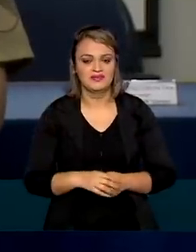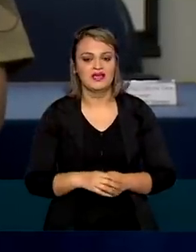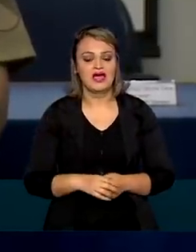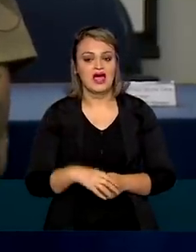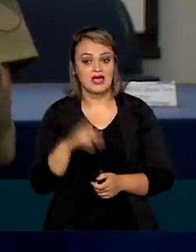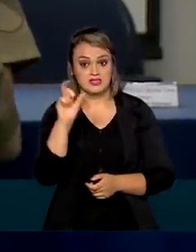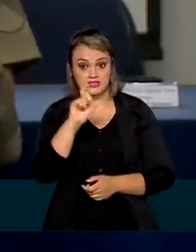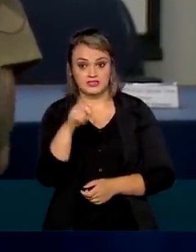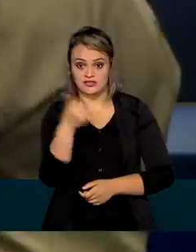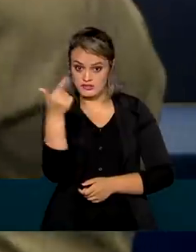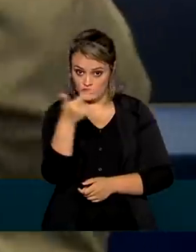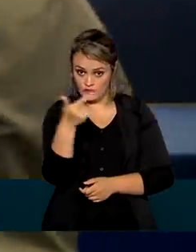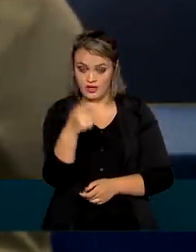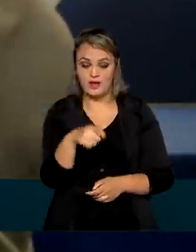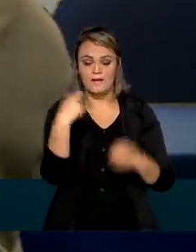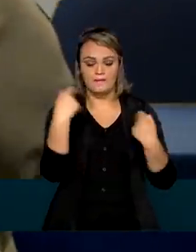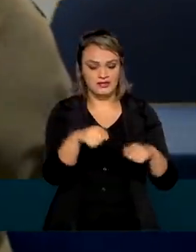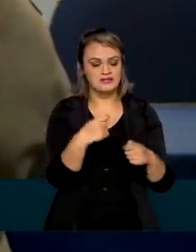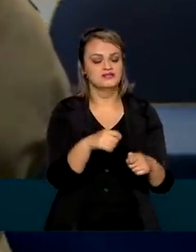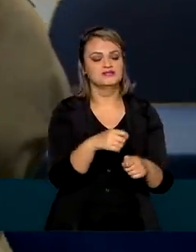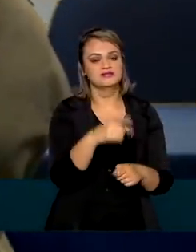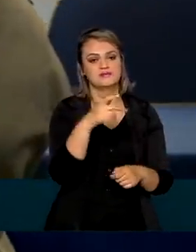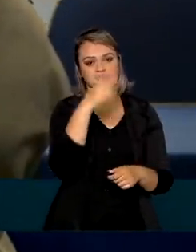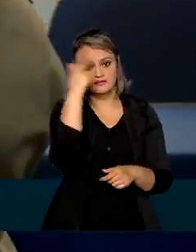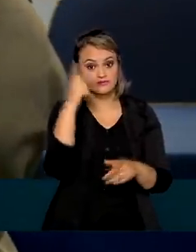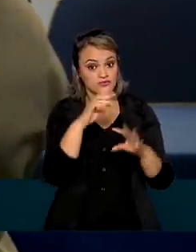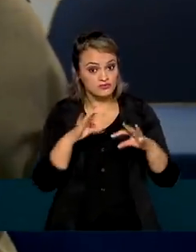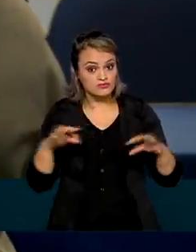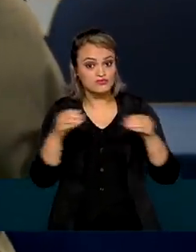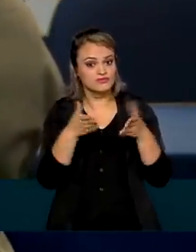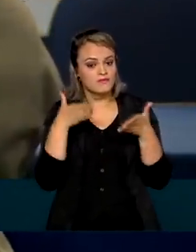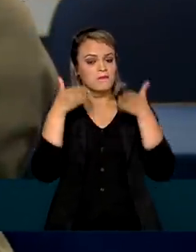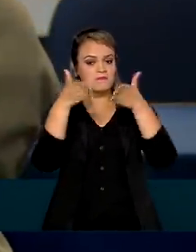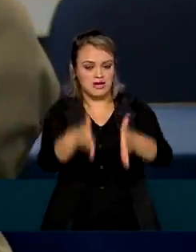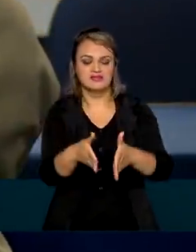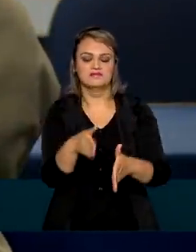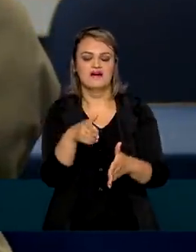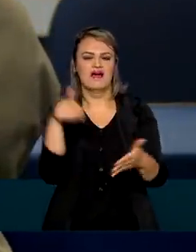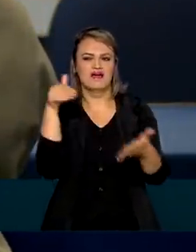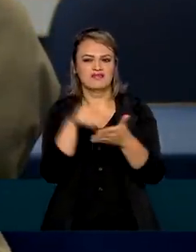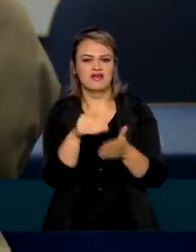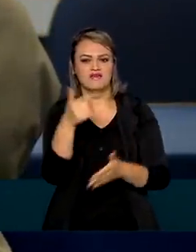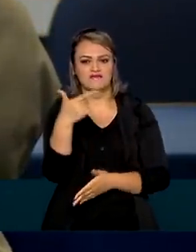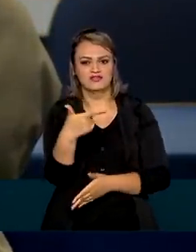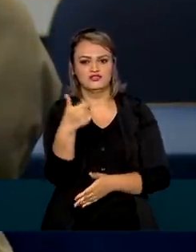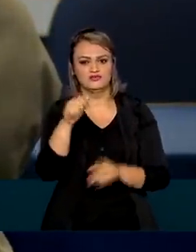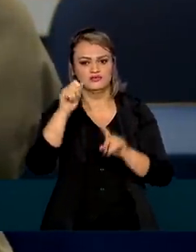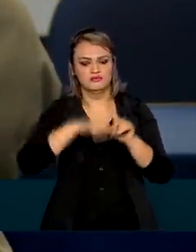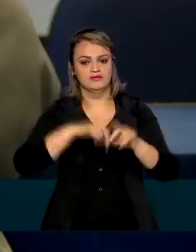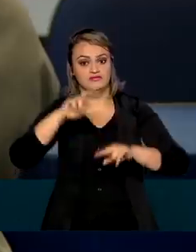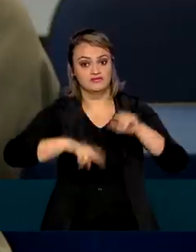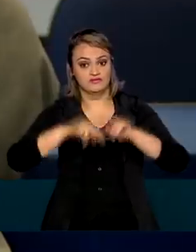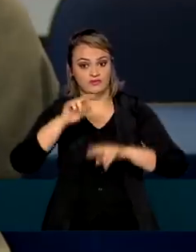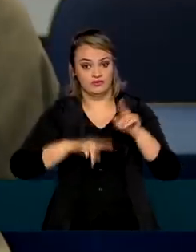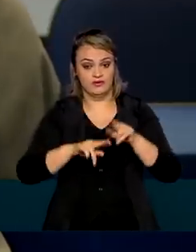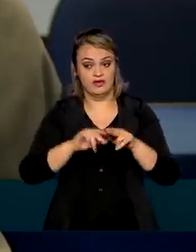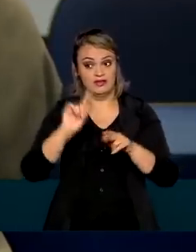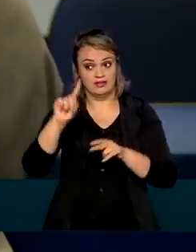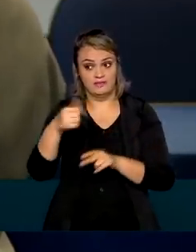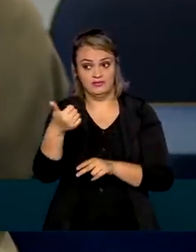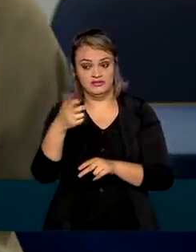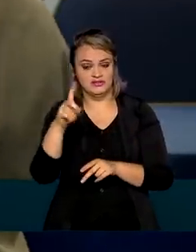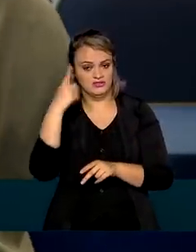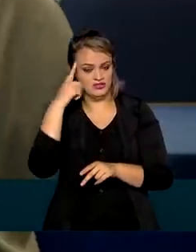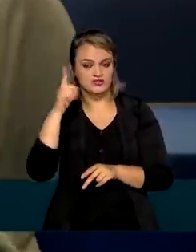vacina precisa ser aplicada em todos os brasileiros credenciados para os Jogos até 21 de junho, 15 dias antes do